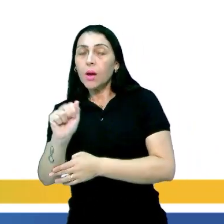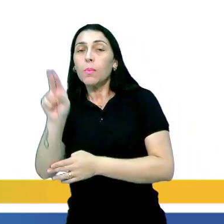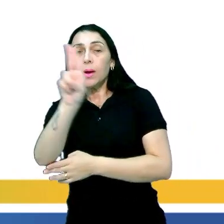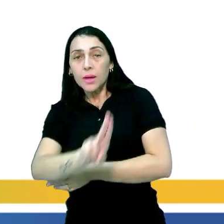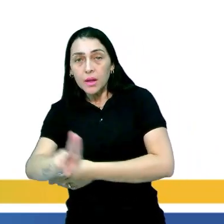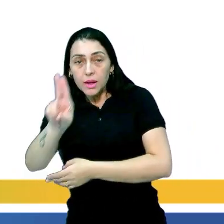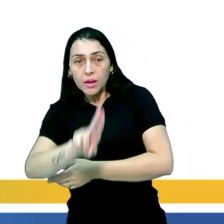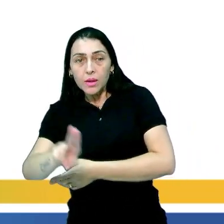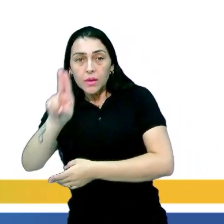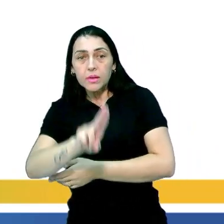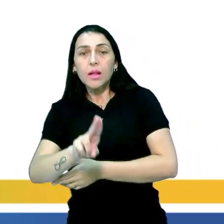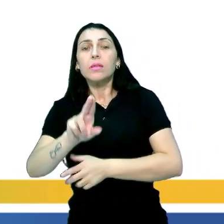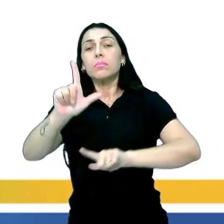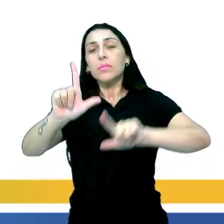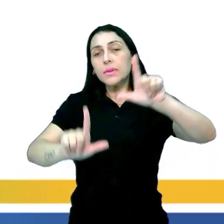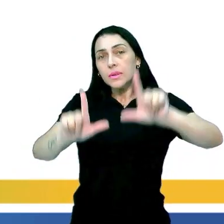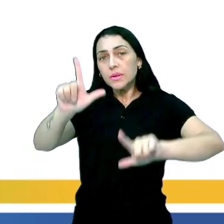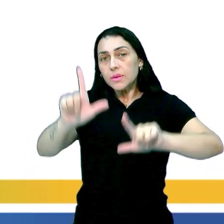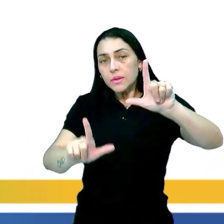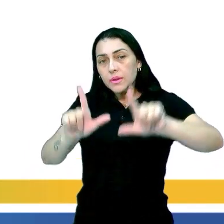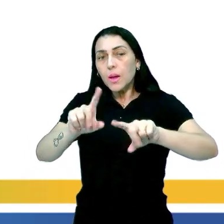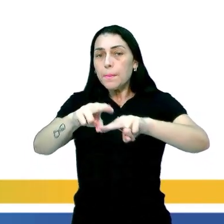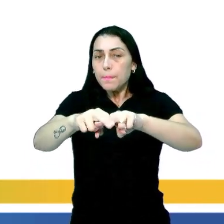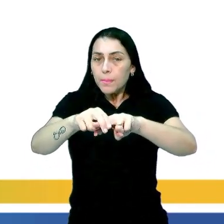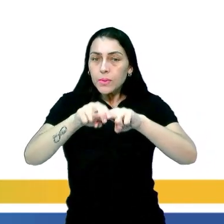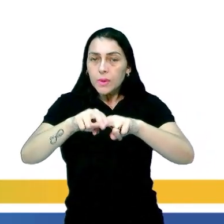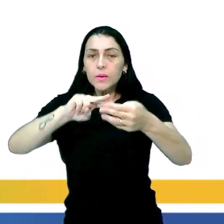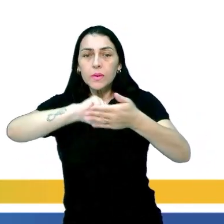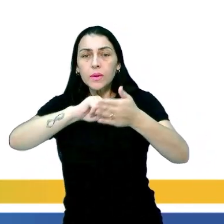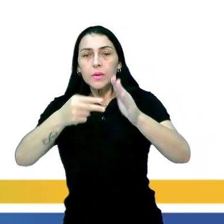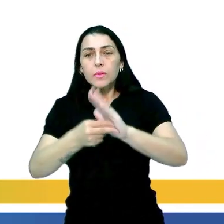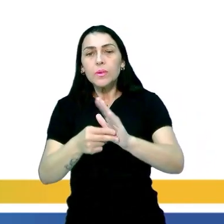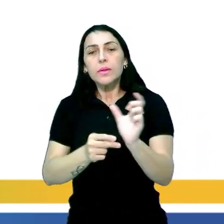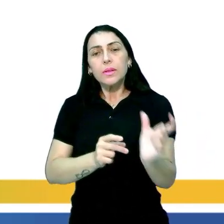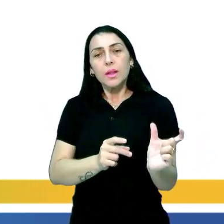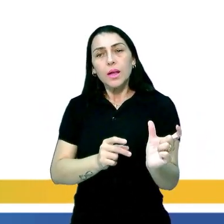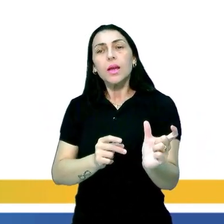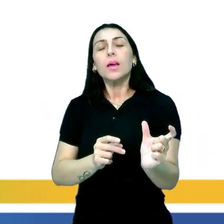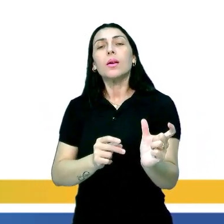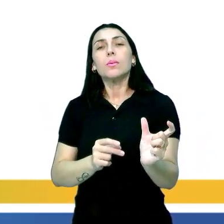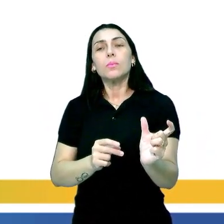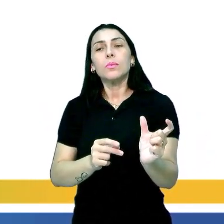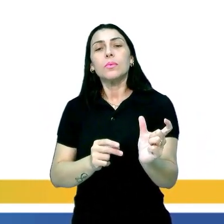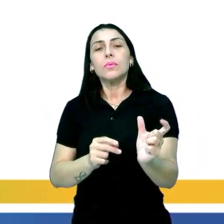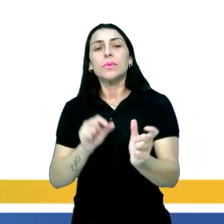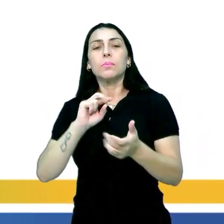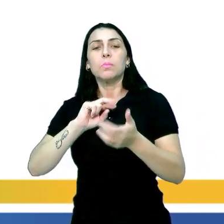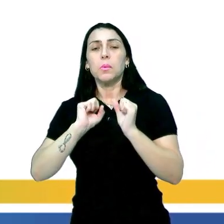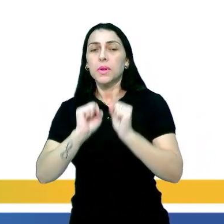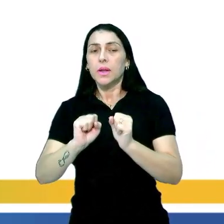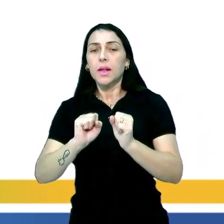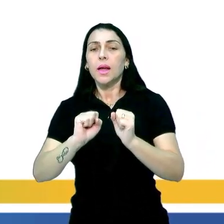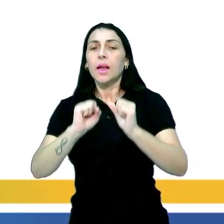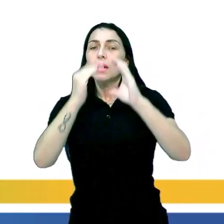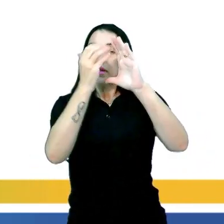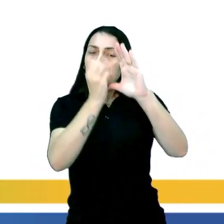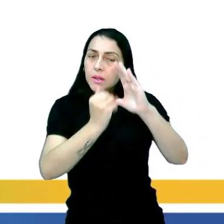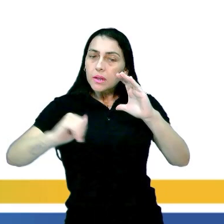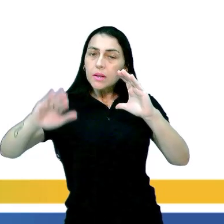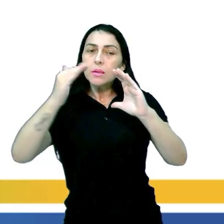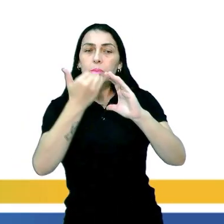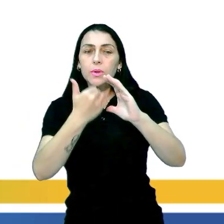designar televisão. Portanto, o significado do termo YouTube poderia ser você